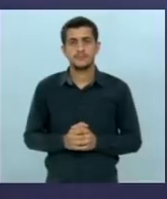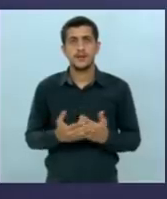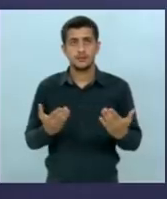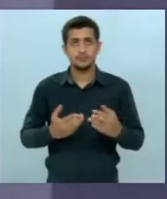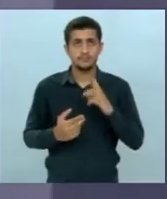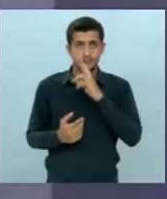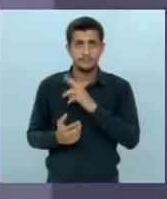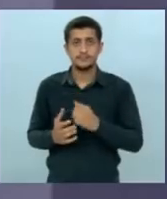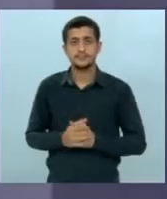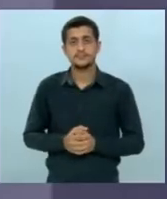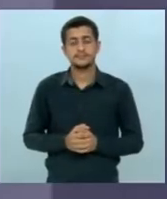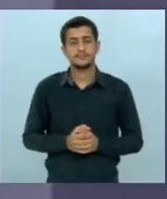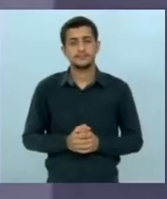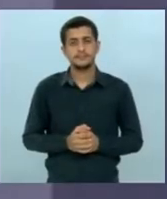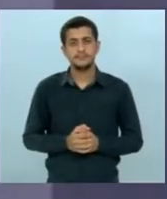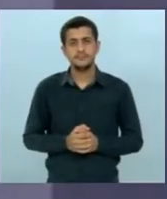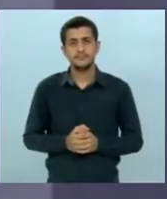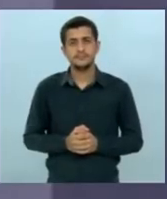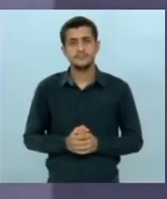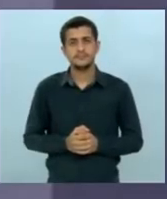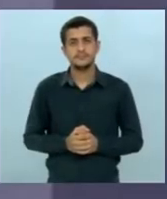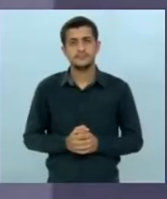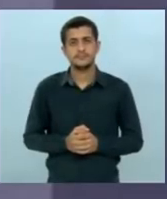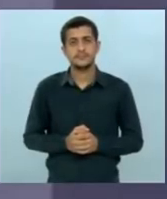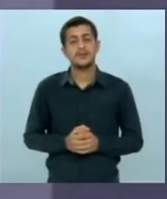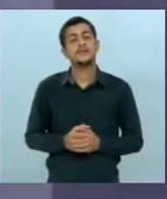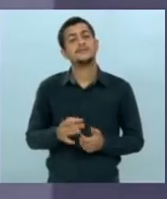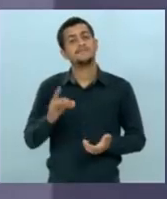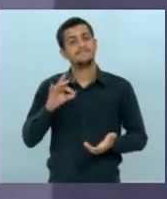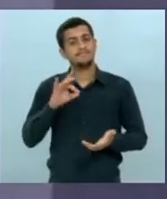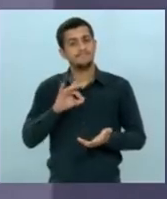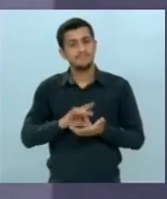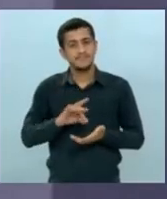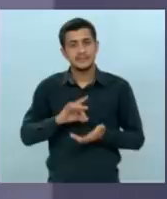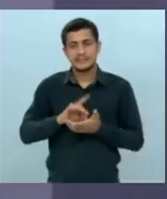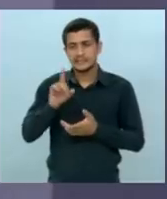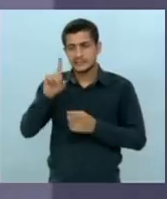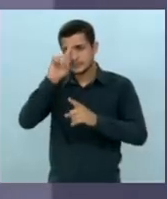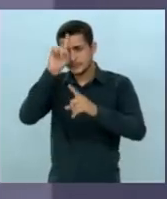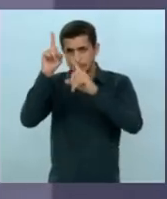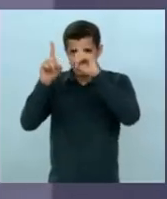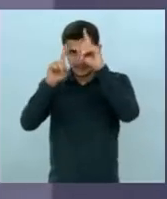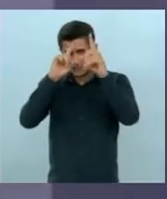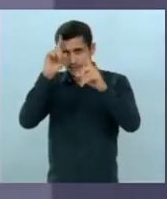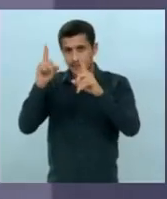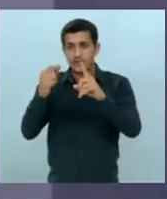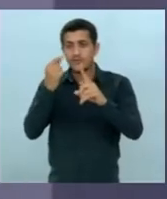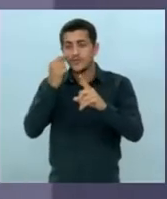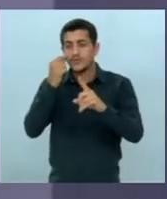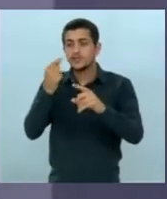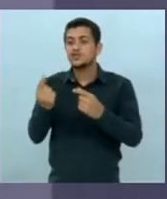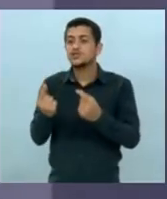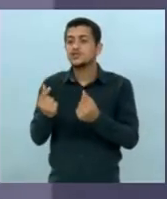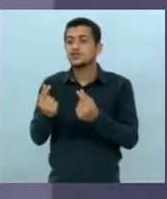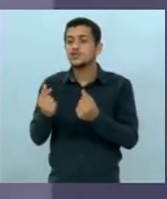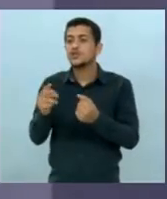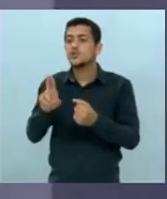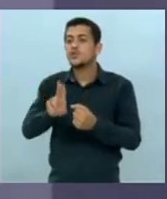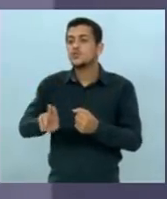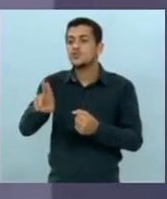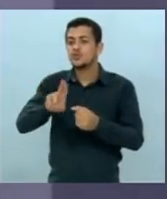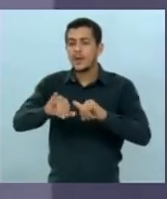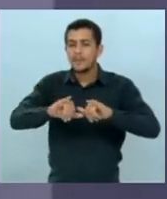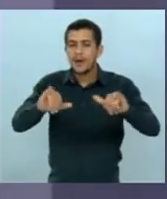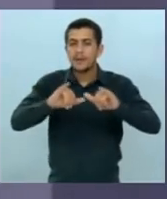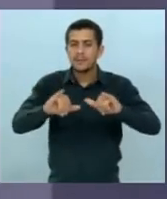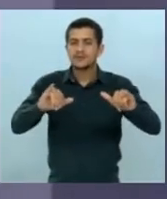partir de agora na verdade a sua criatividade ela não englobou por exemplo os gastos com publicidade você fez